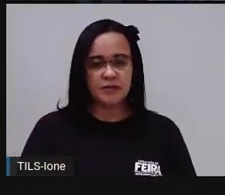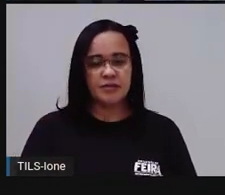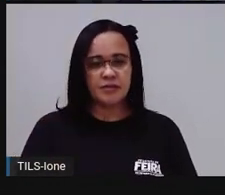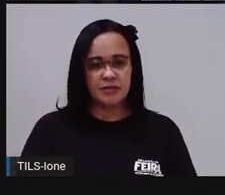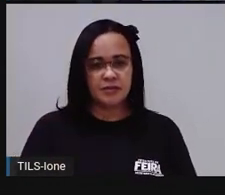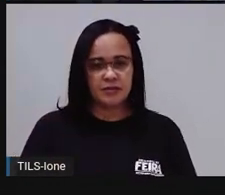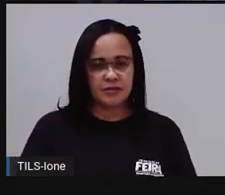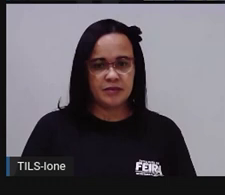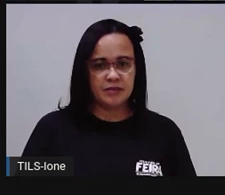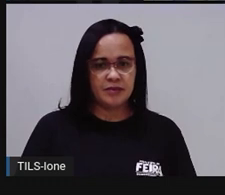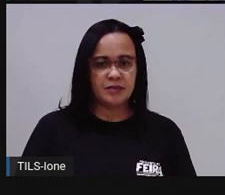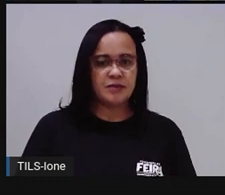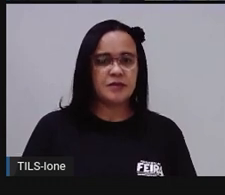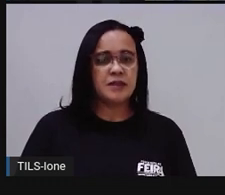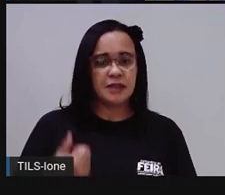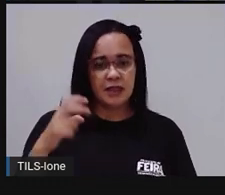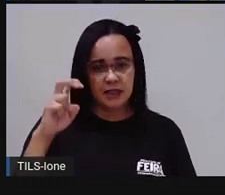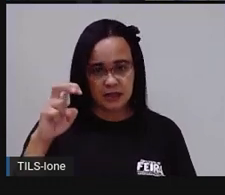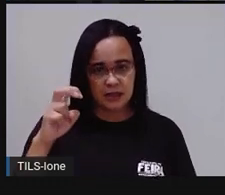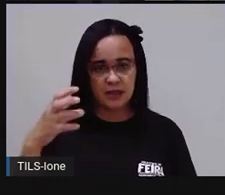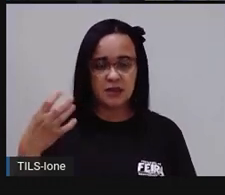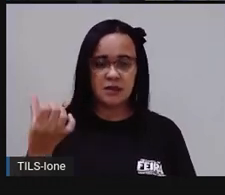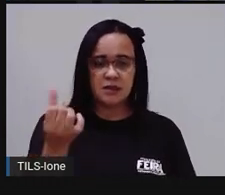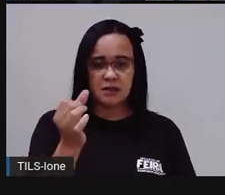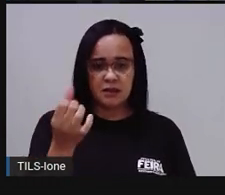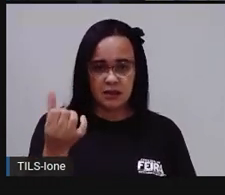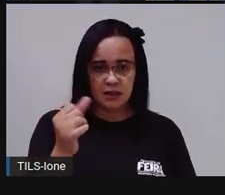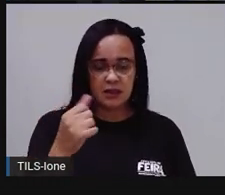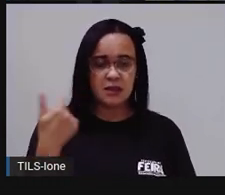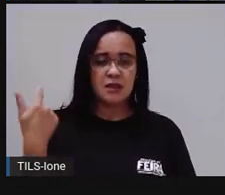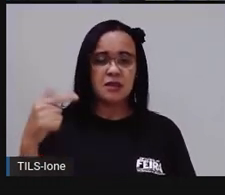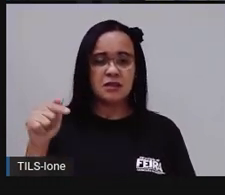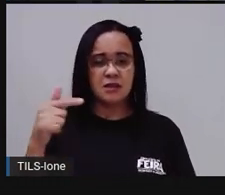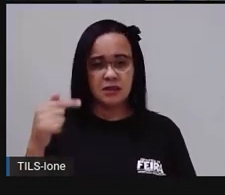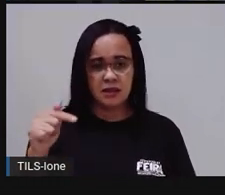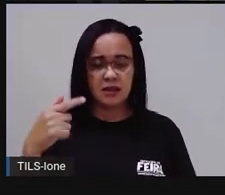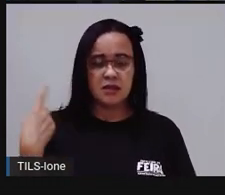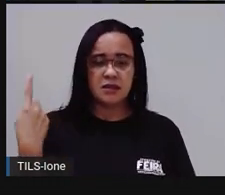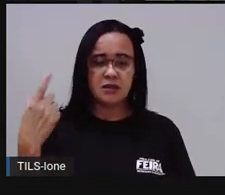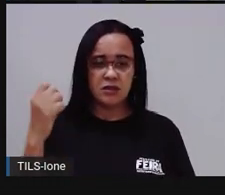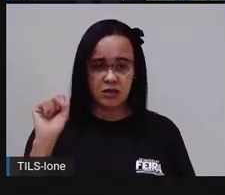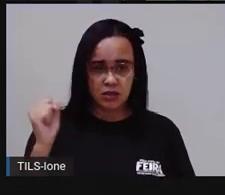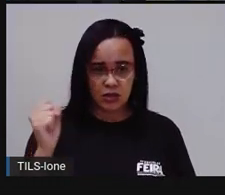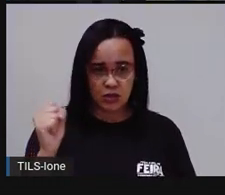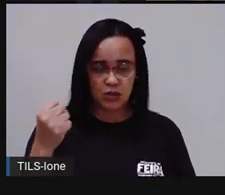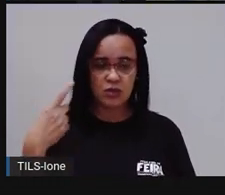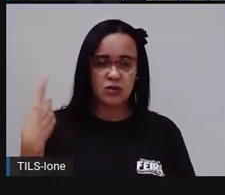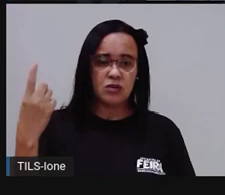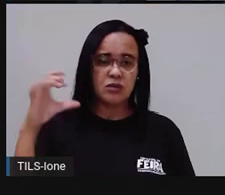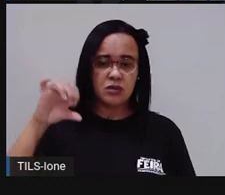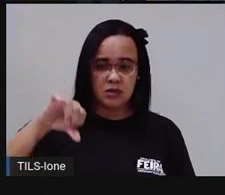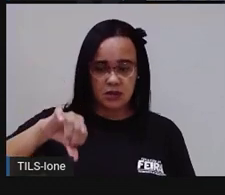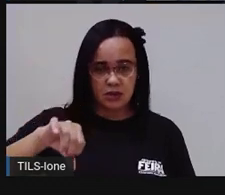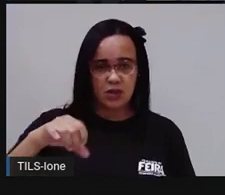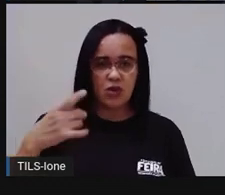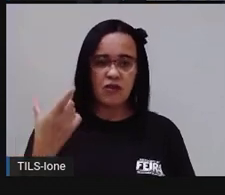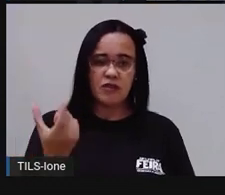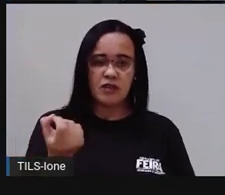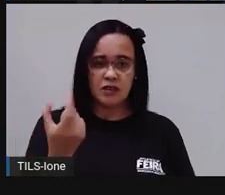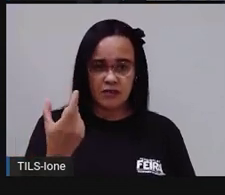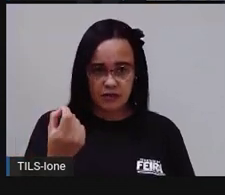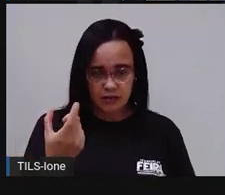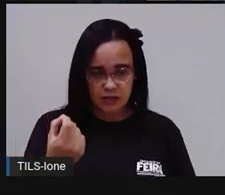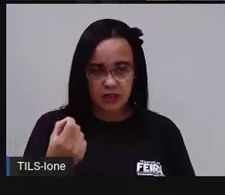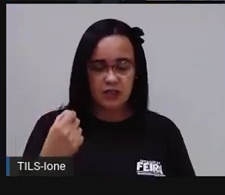14. Depois do 14, 15, 16, 17, 18, 19,